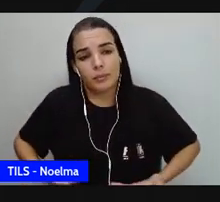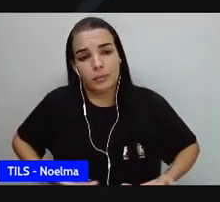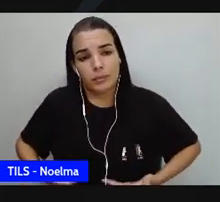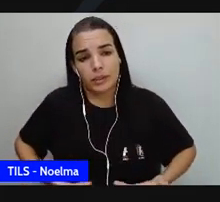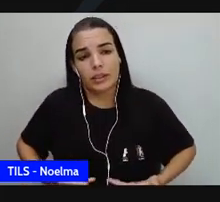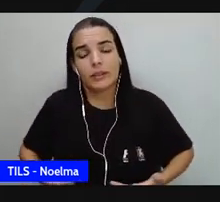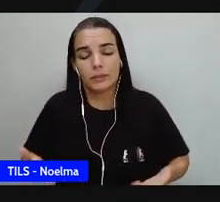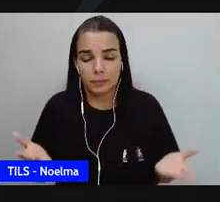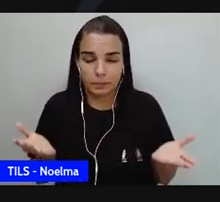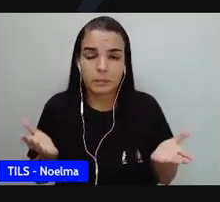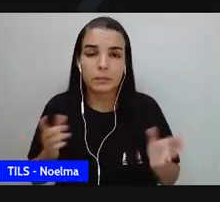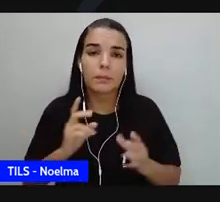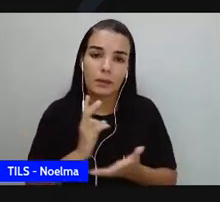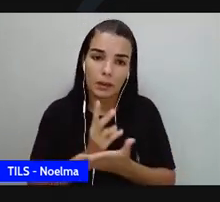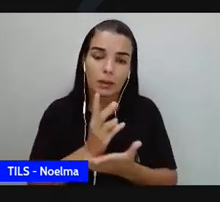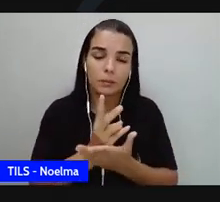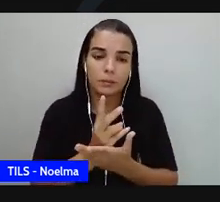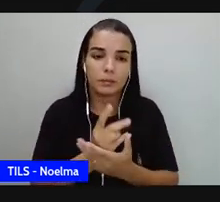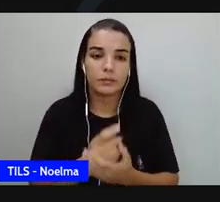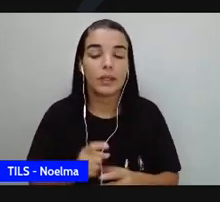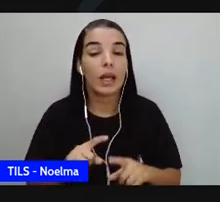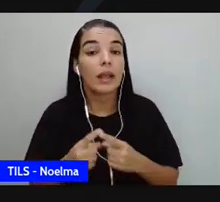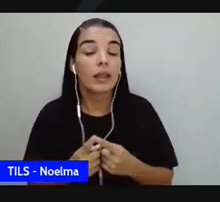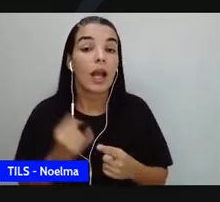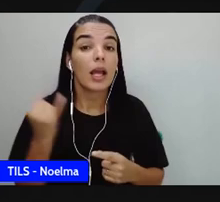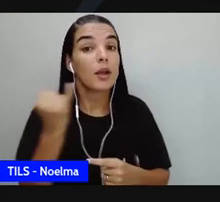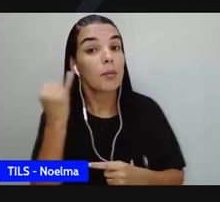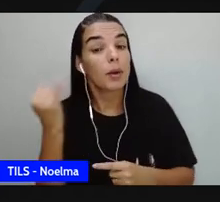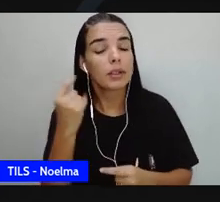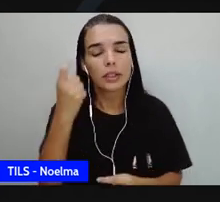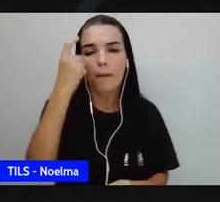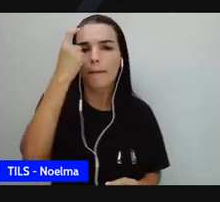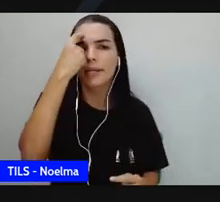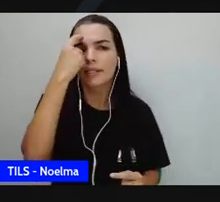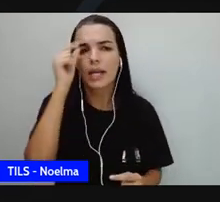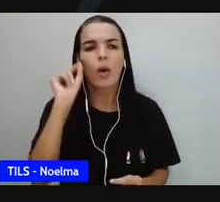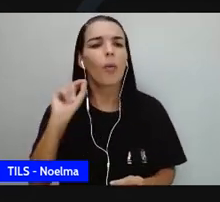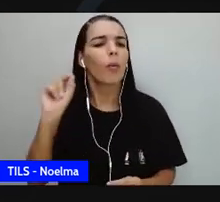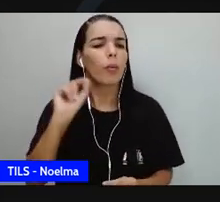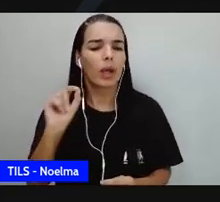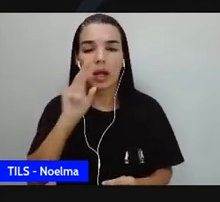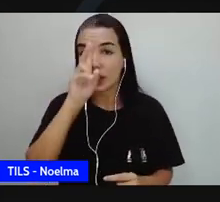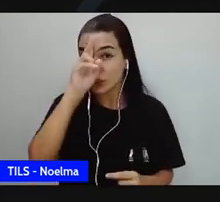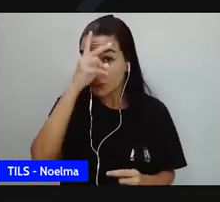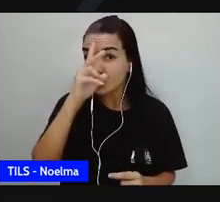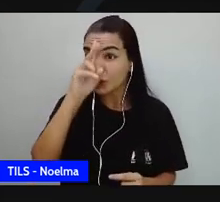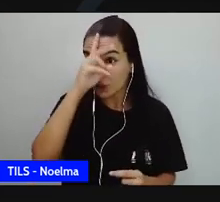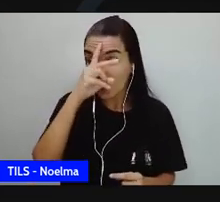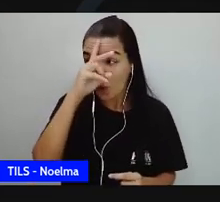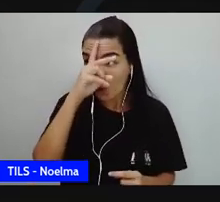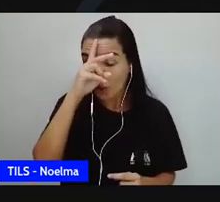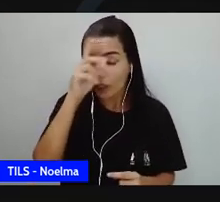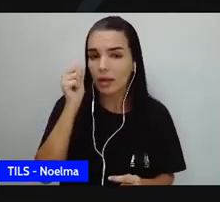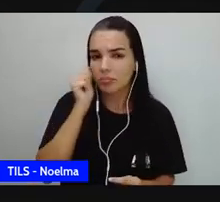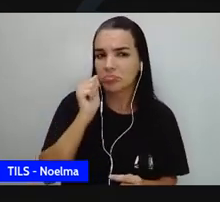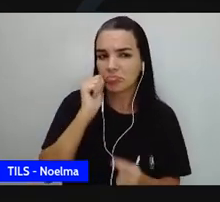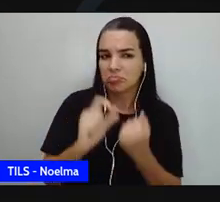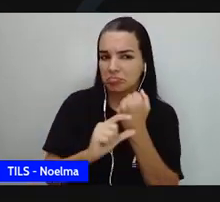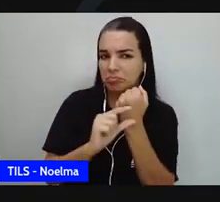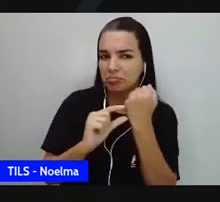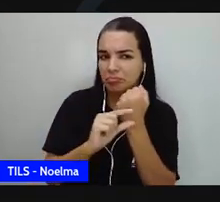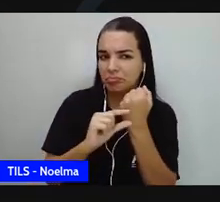É interessante que a gente pense que a história de Carolina Maria de Jesus não é uma história